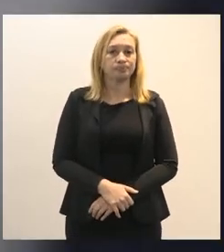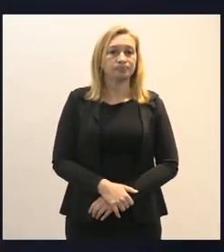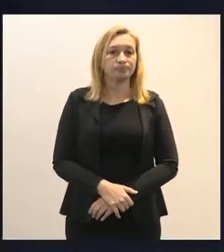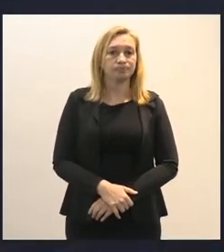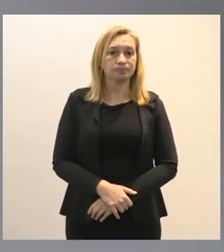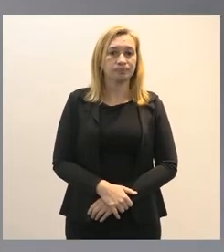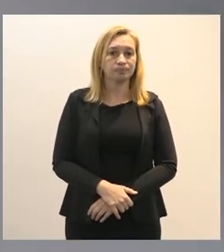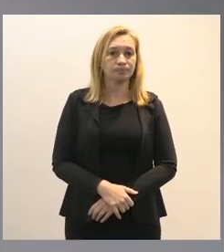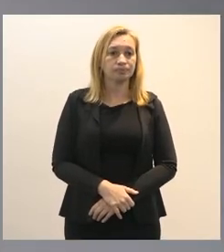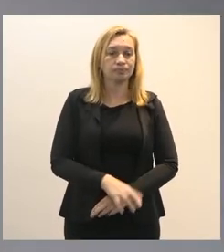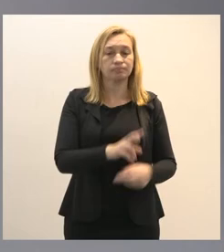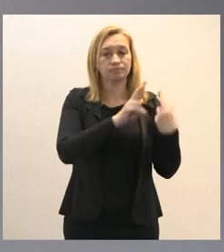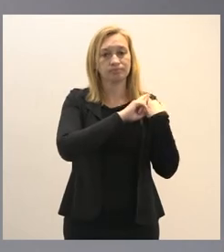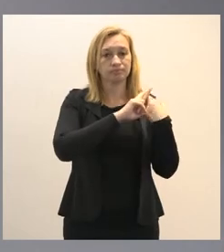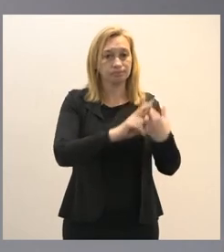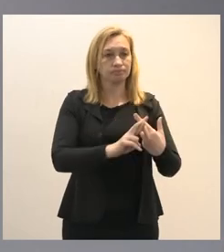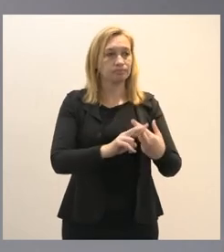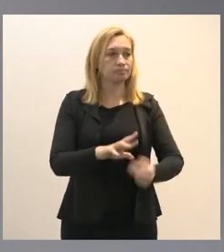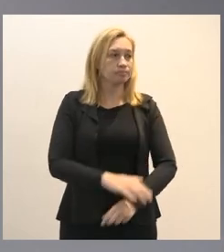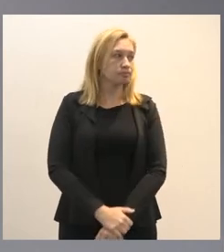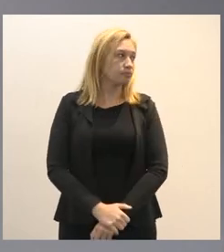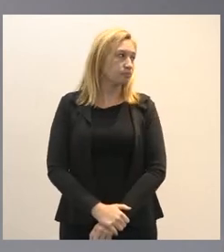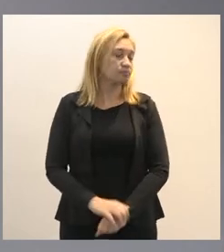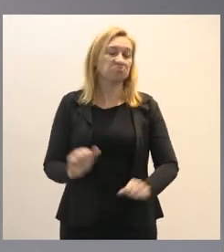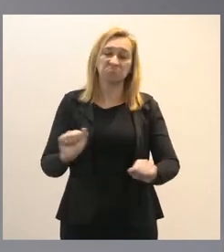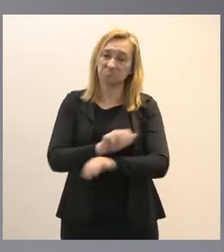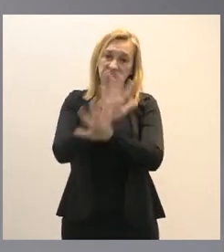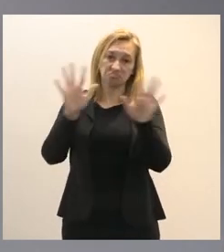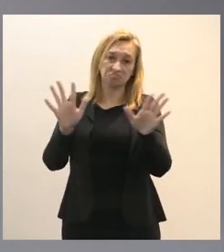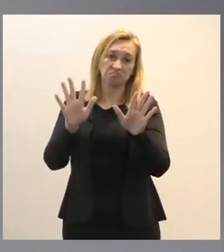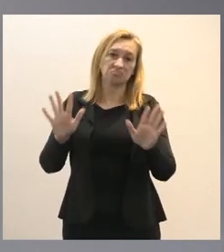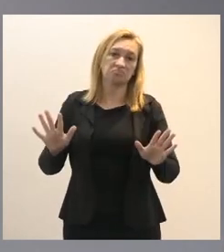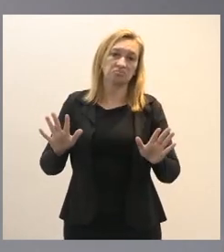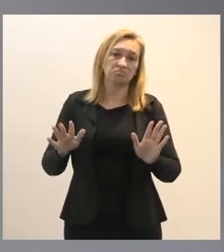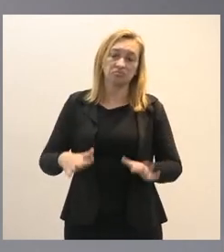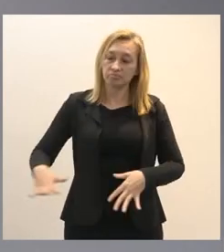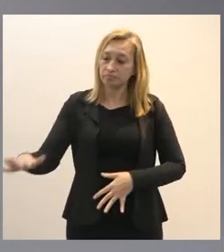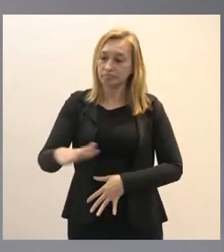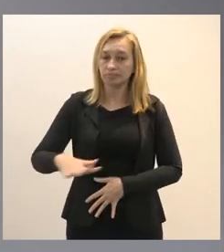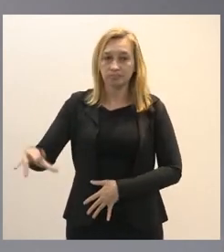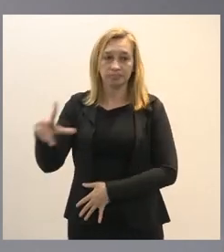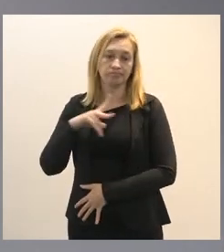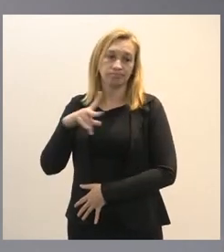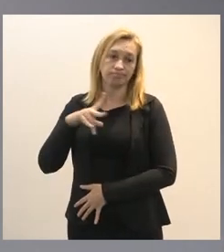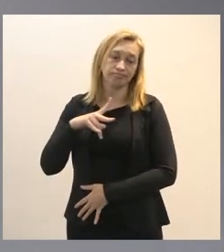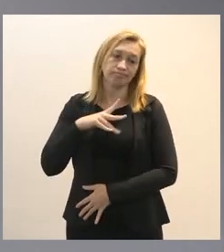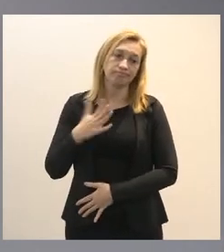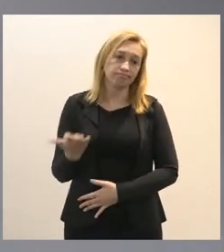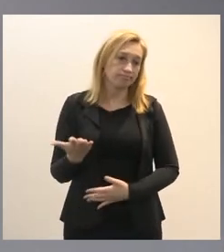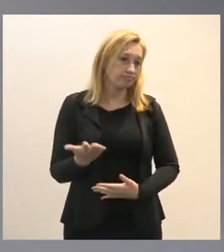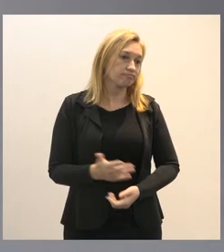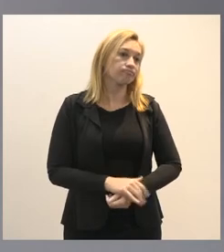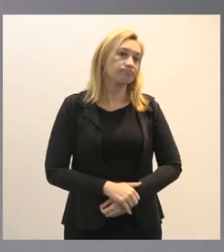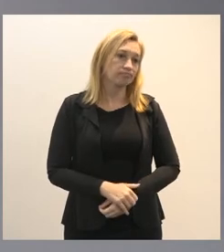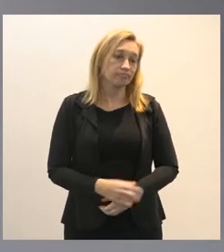essa responsabilidade claramente para a iniciativa privada é o desmonte o mais completo